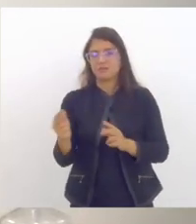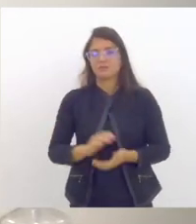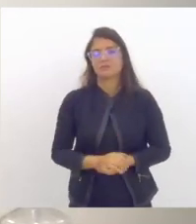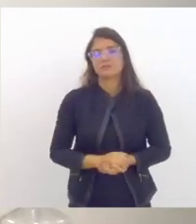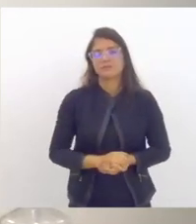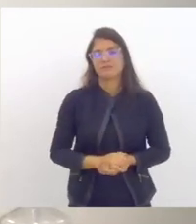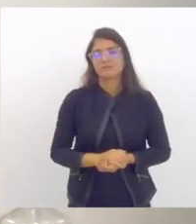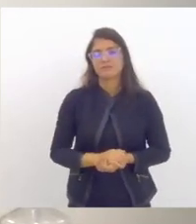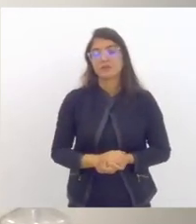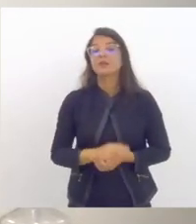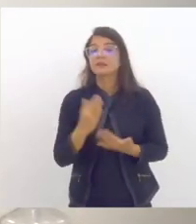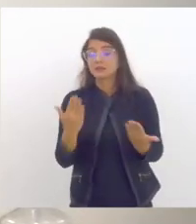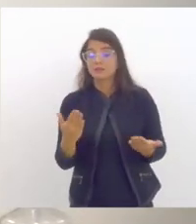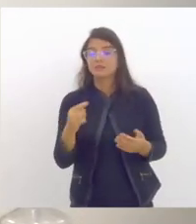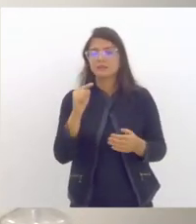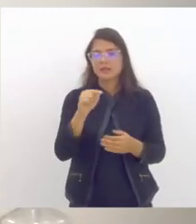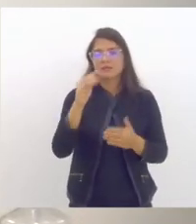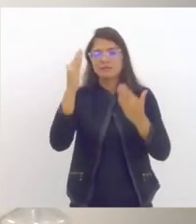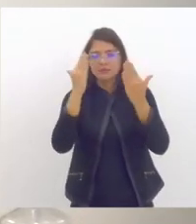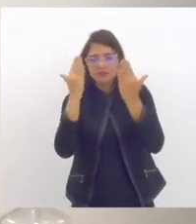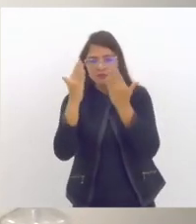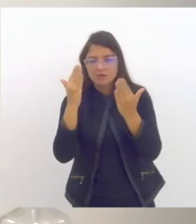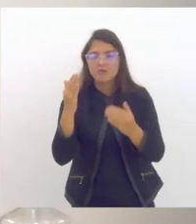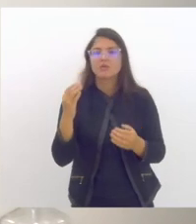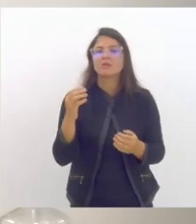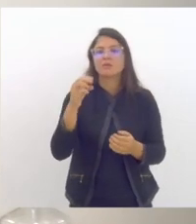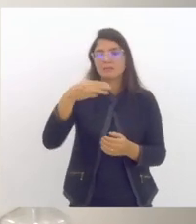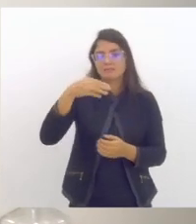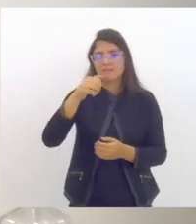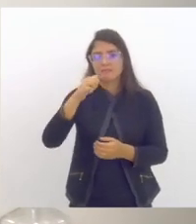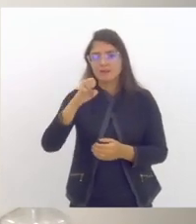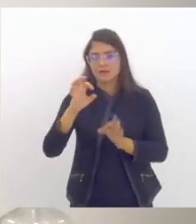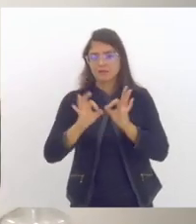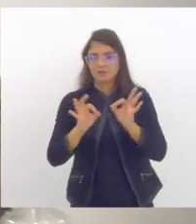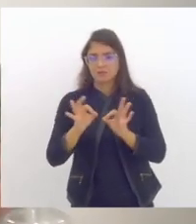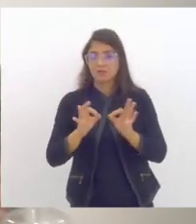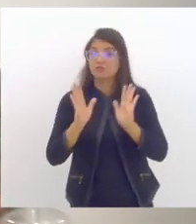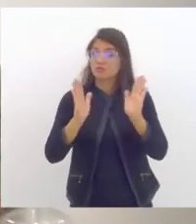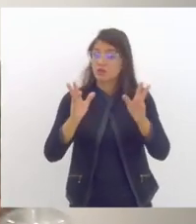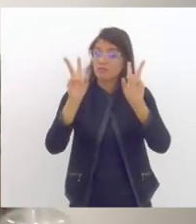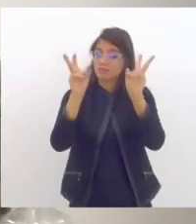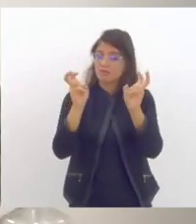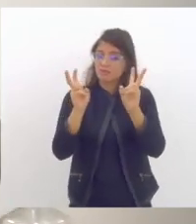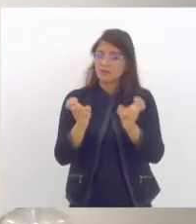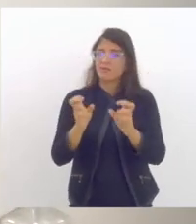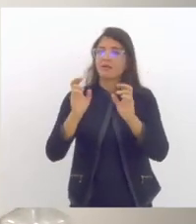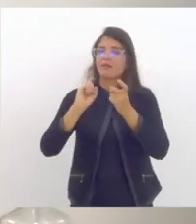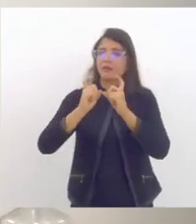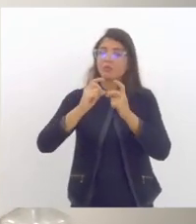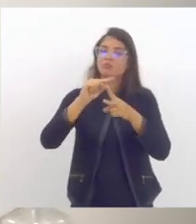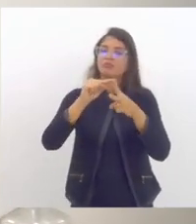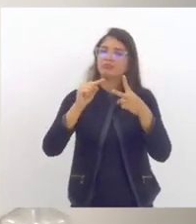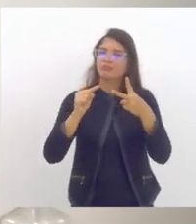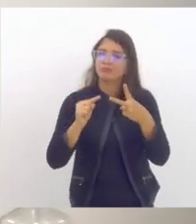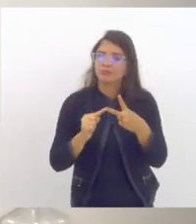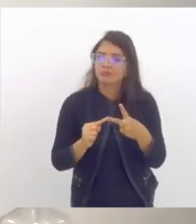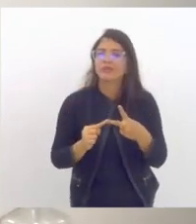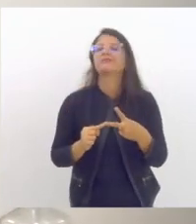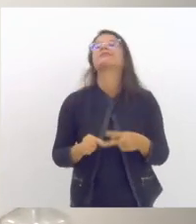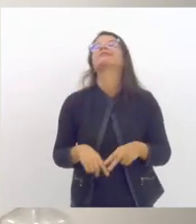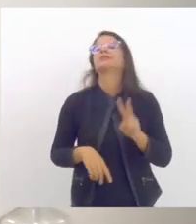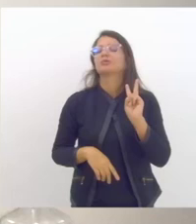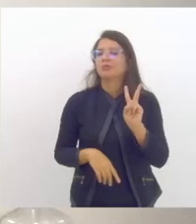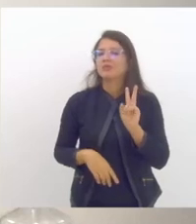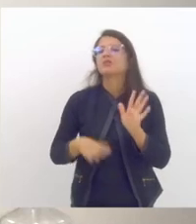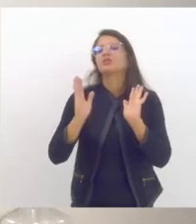psicólogos serem incorporados no âmbito do Projeto Mãe já foi tema de duas reuniões e a gente vai retomar esse diálogo com a secretaria